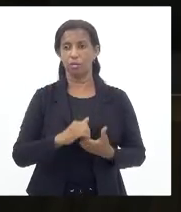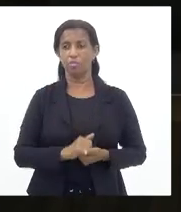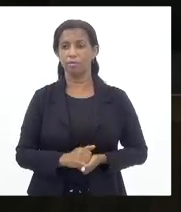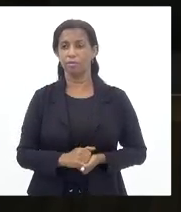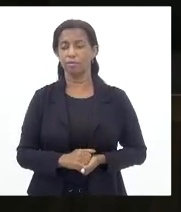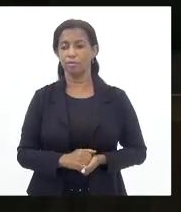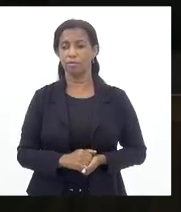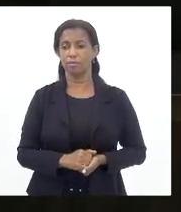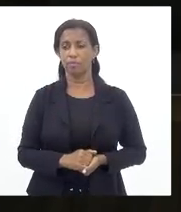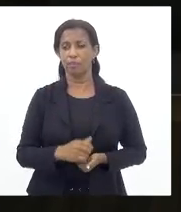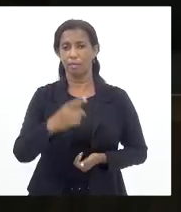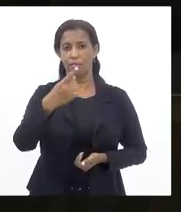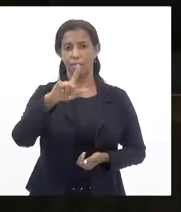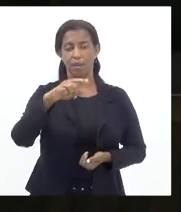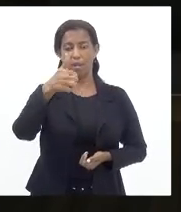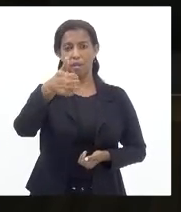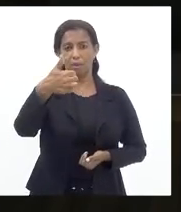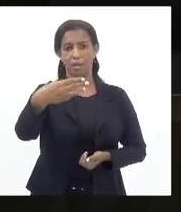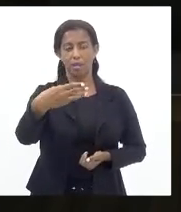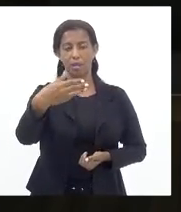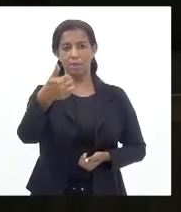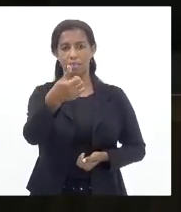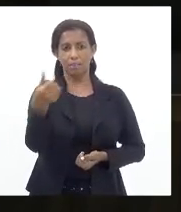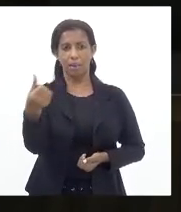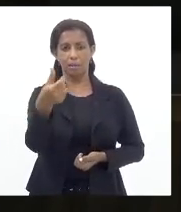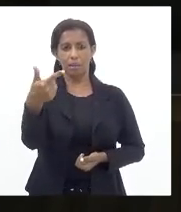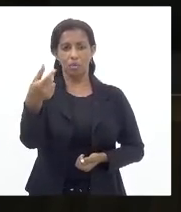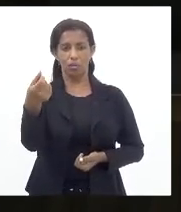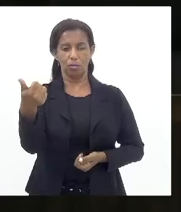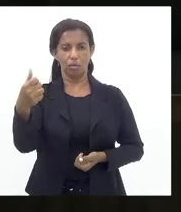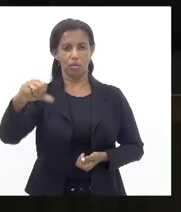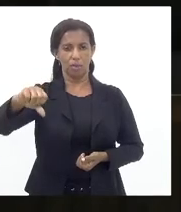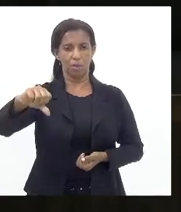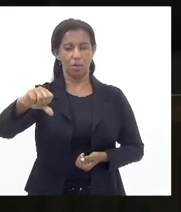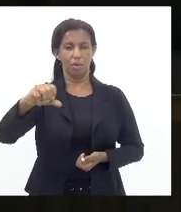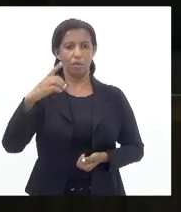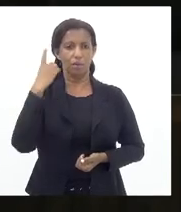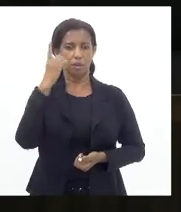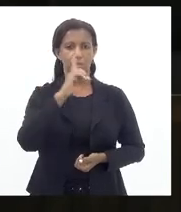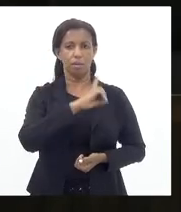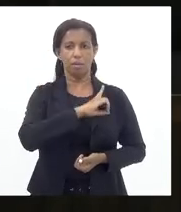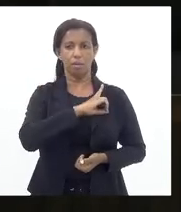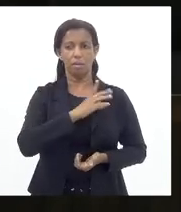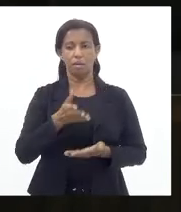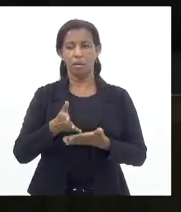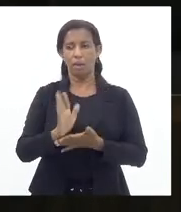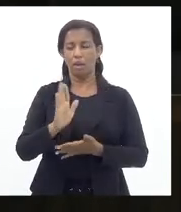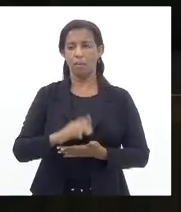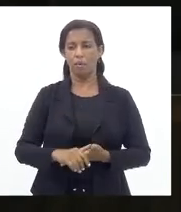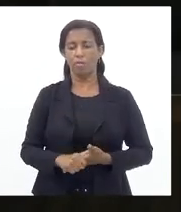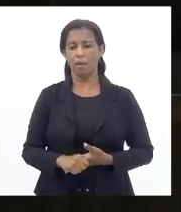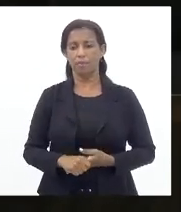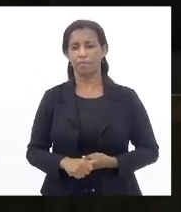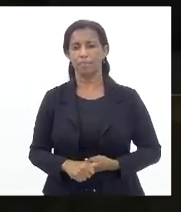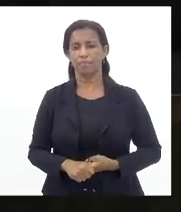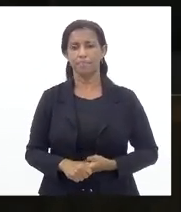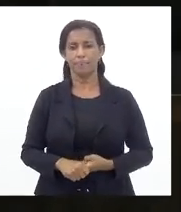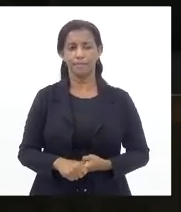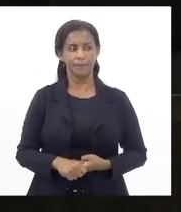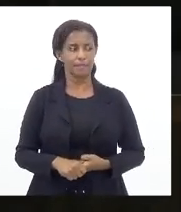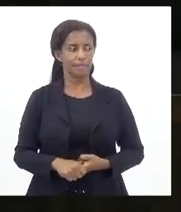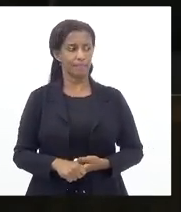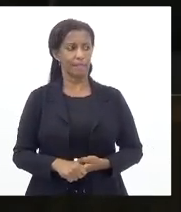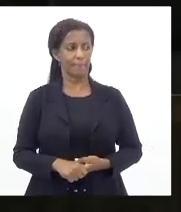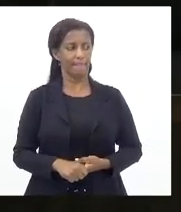Projeto de lei 1366-2019 Da deputada Marta Rocha Seus que aprovam, permaneçam como estão Aprovado